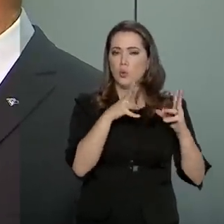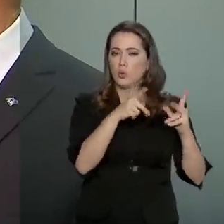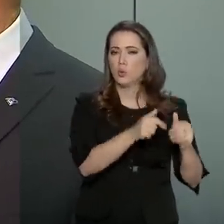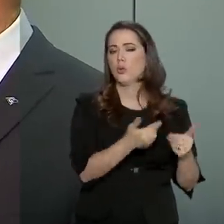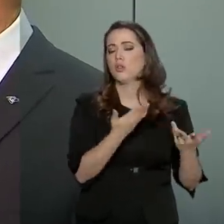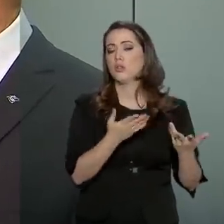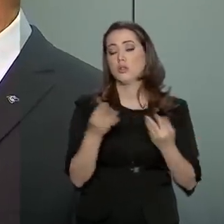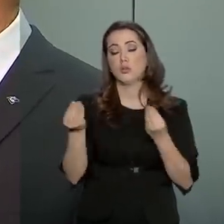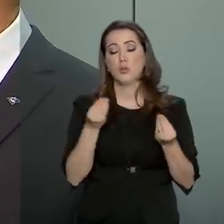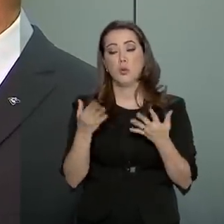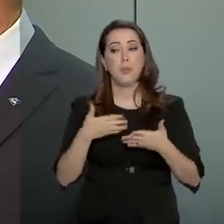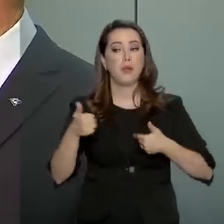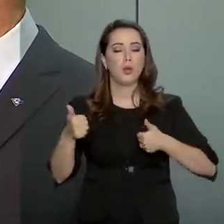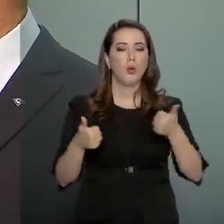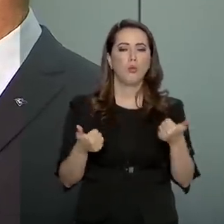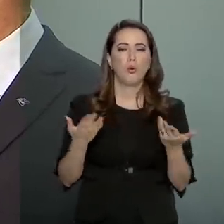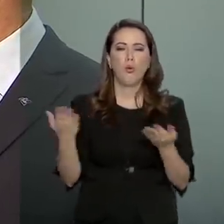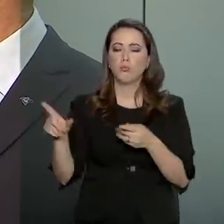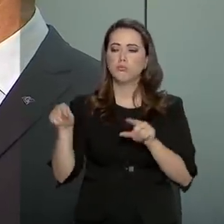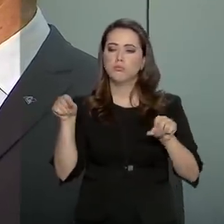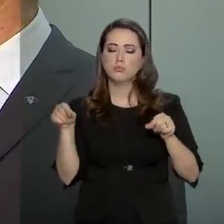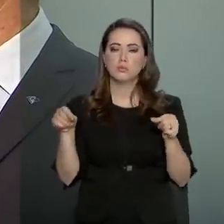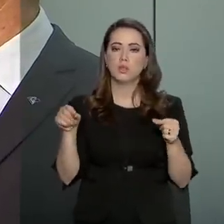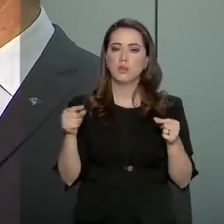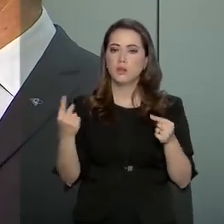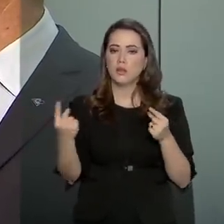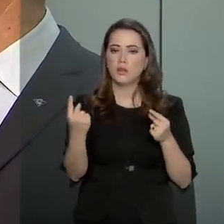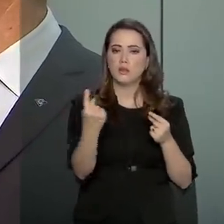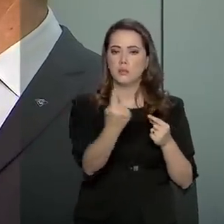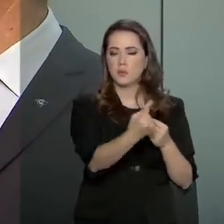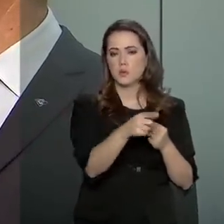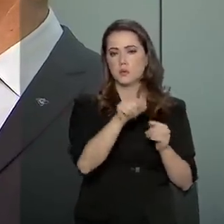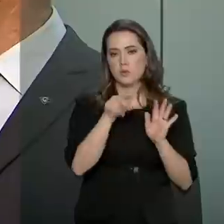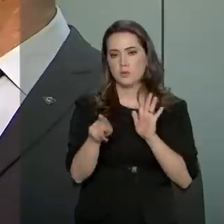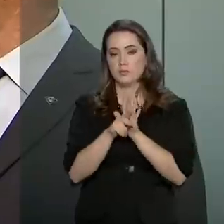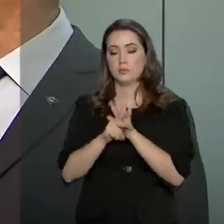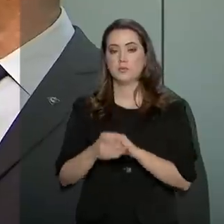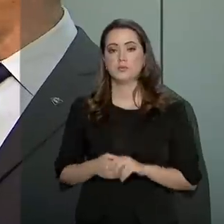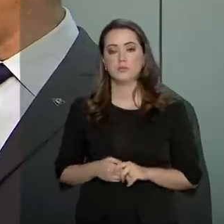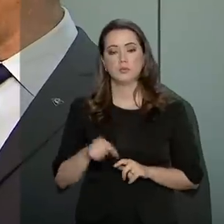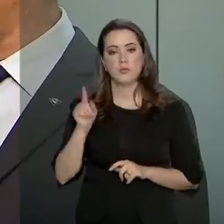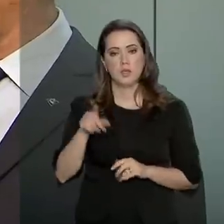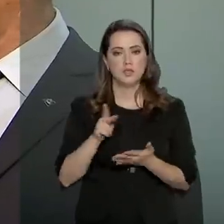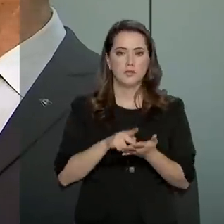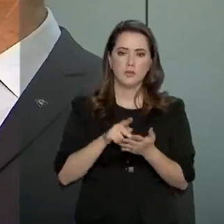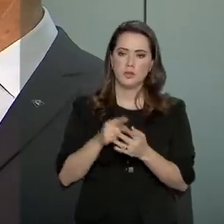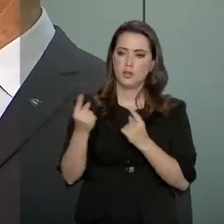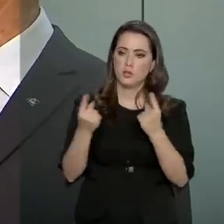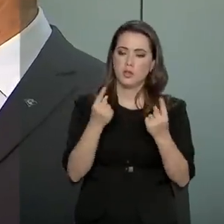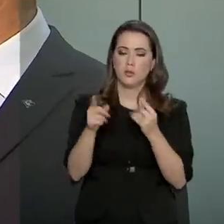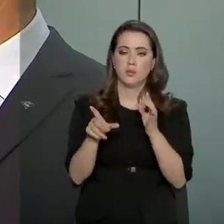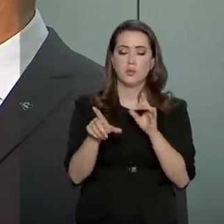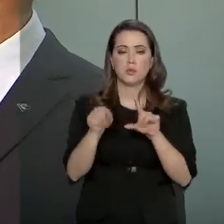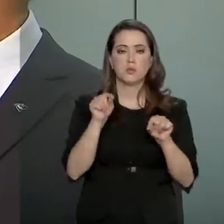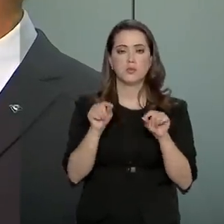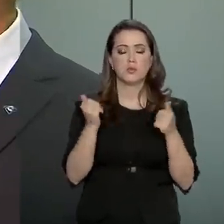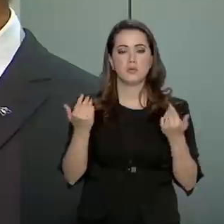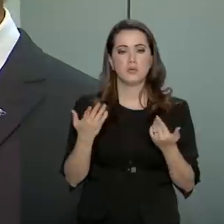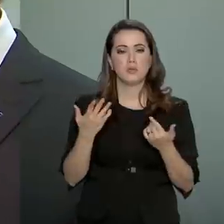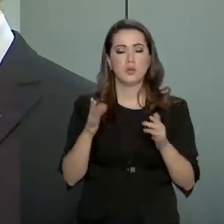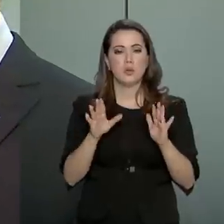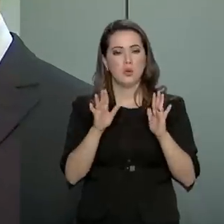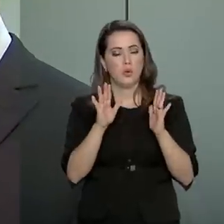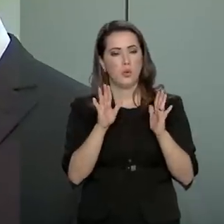completo, vale para cada caso? Como funciona? Na verdade, vale para cada caso. E o